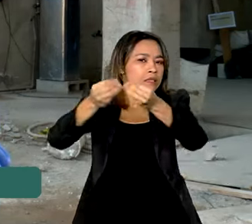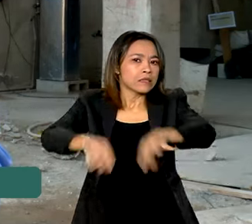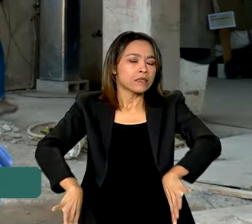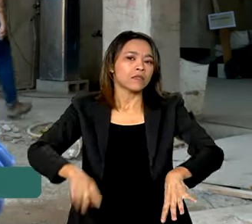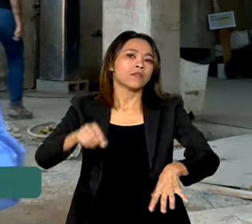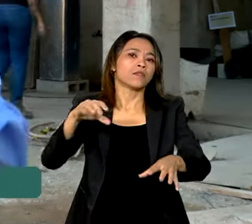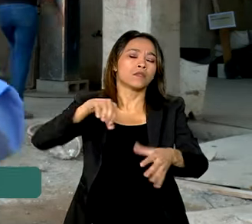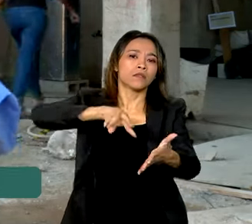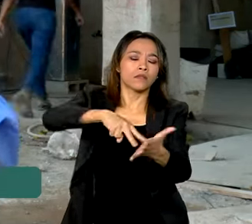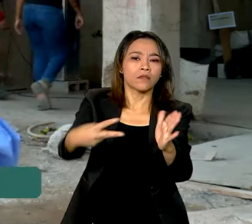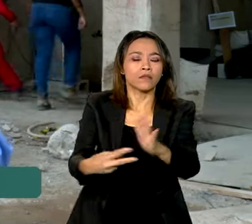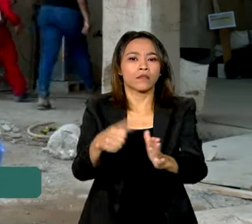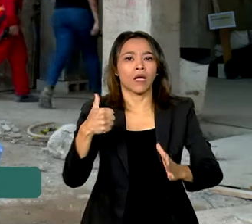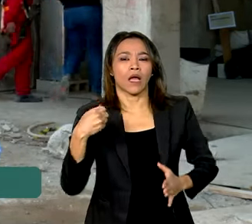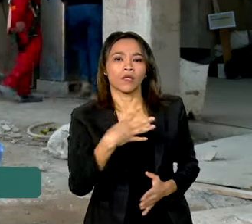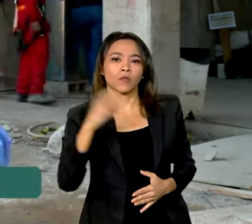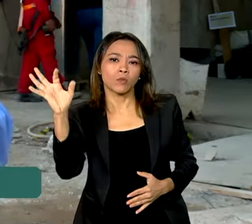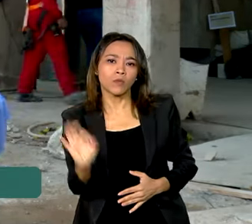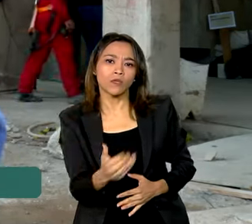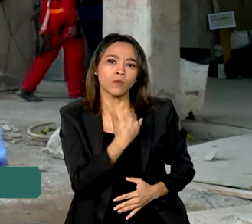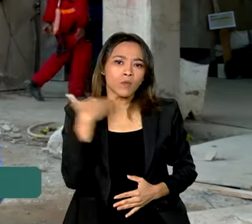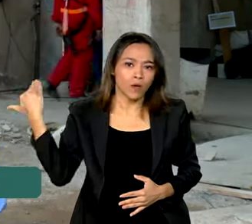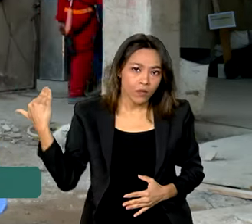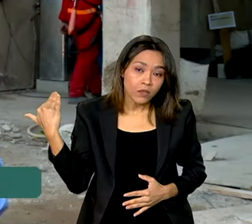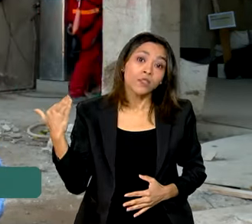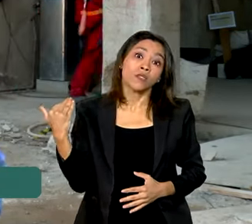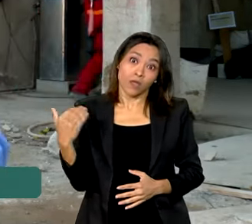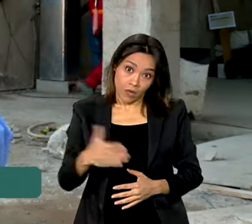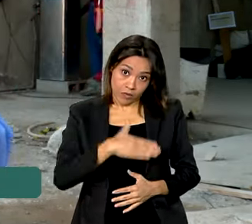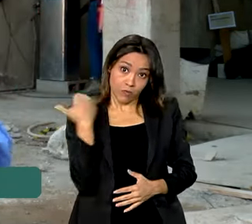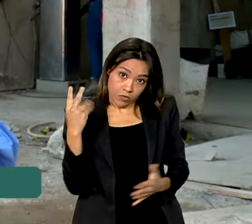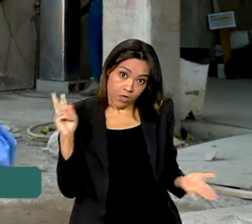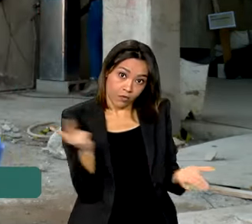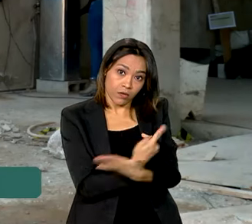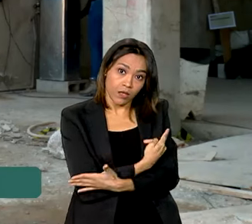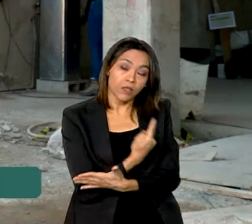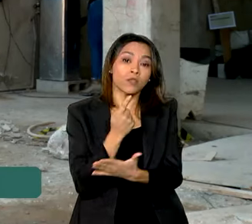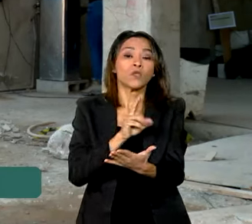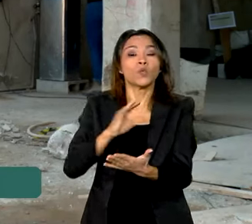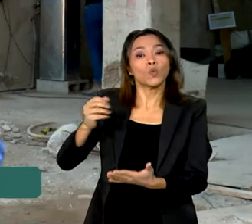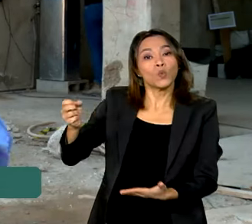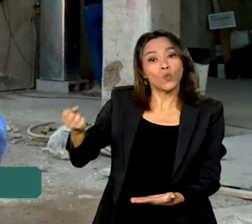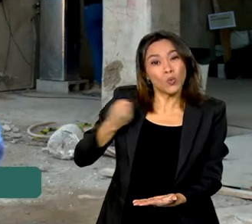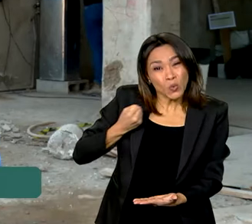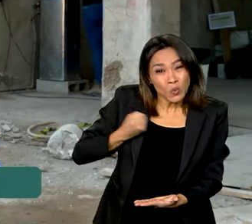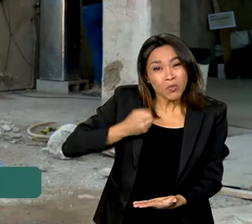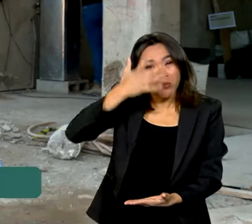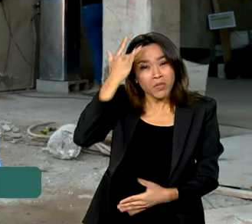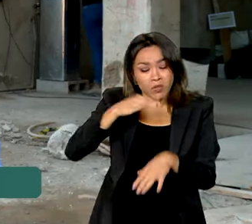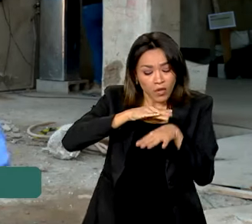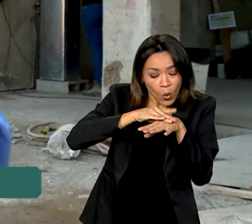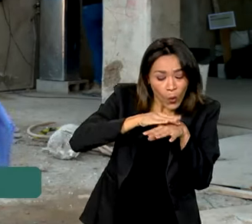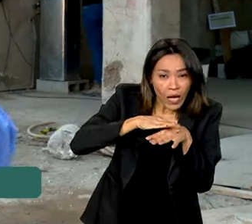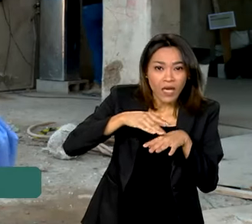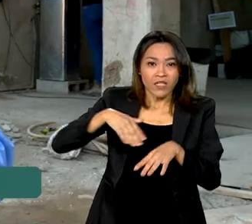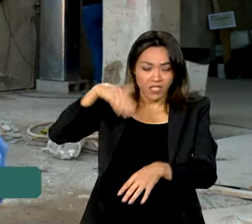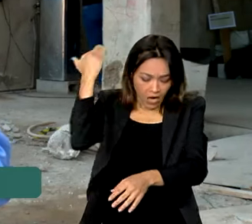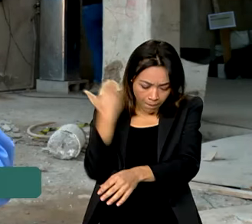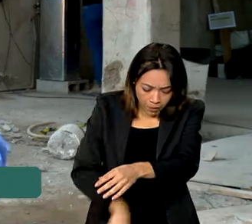14% das mortes. Além dos óbitos, o número de adoecimentos e amputações